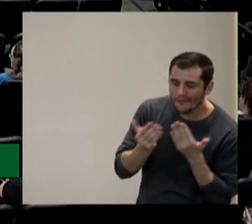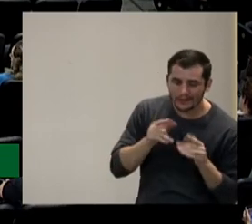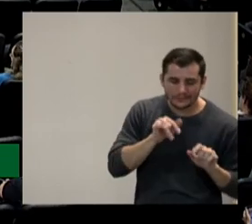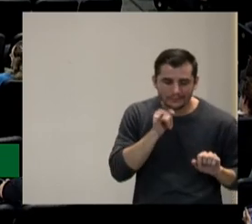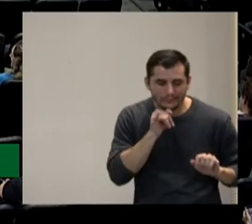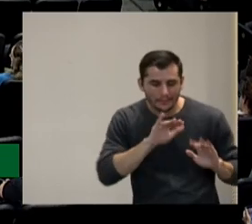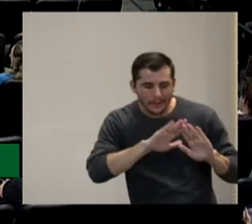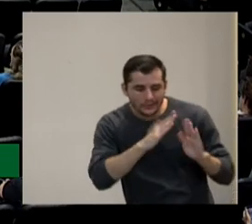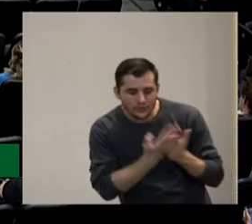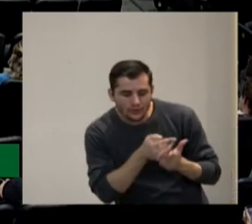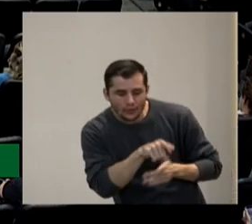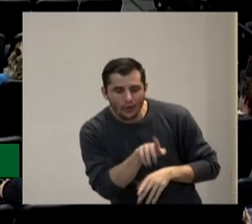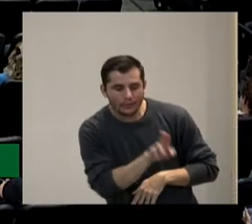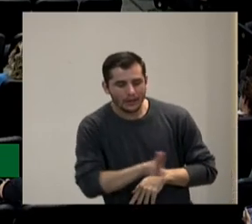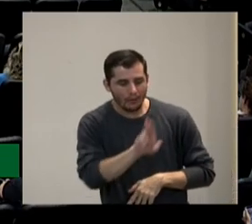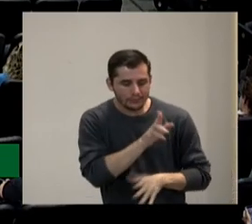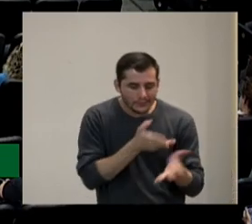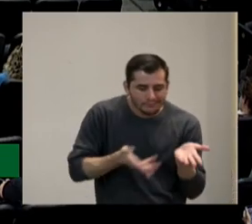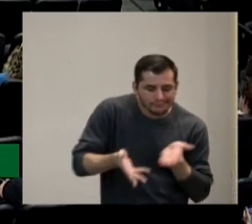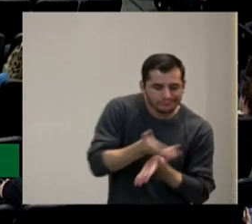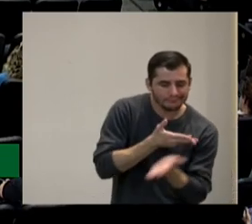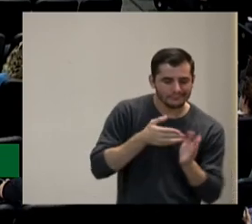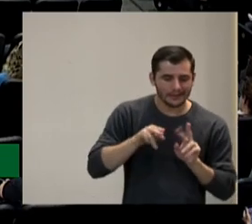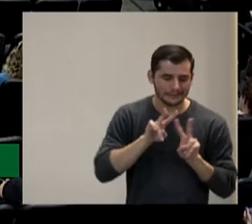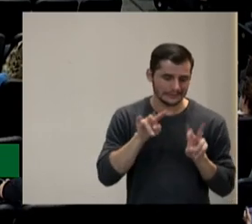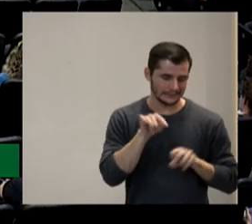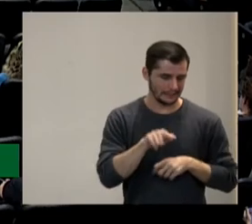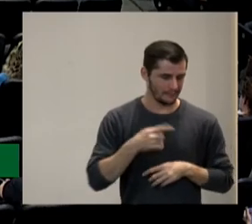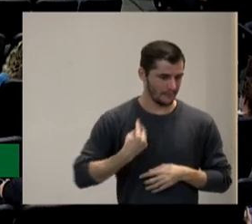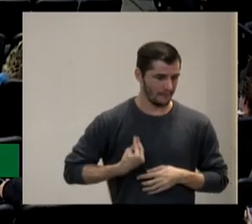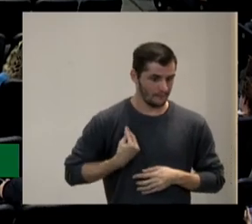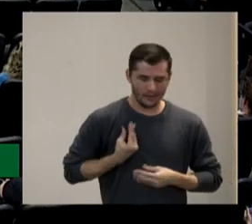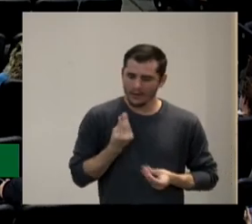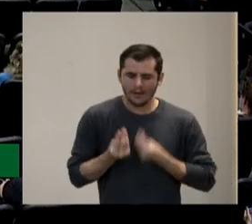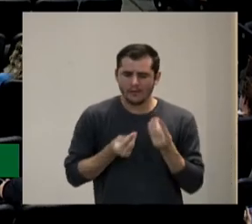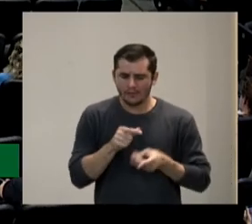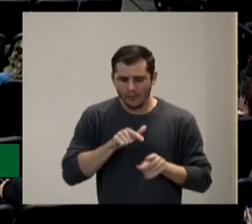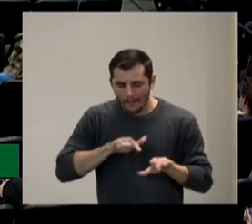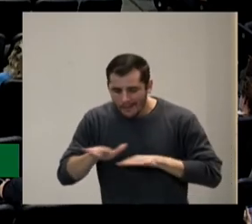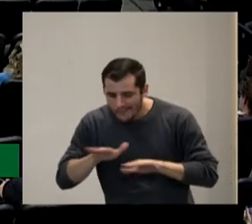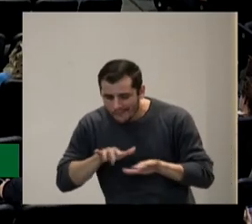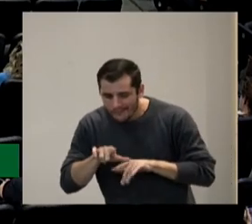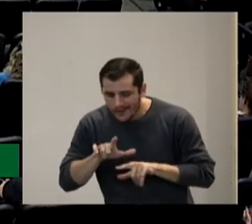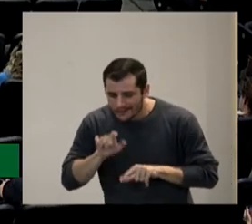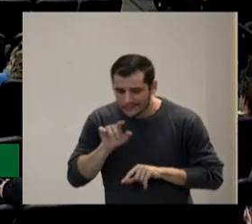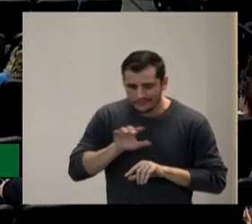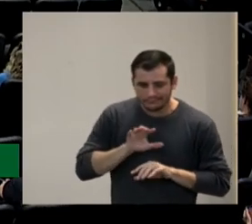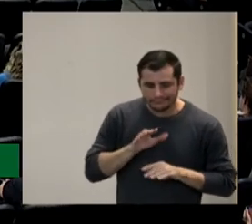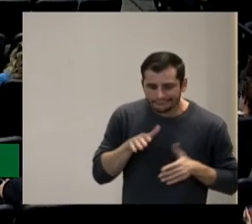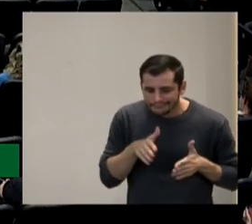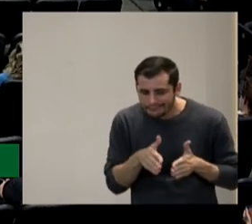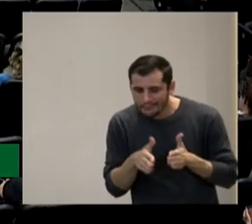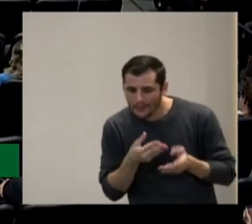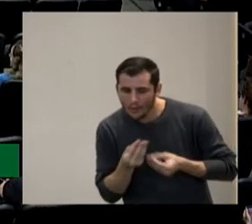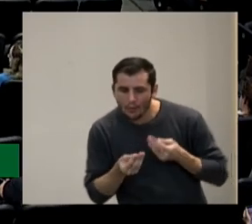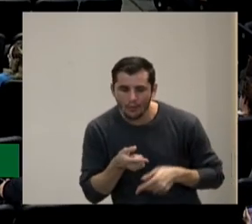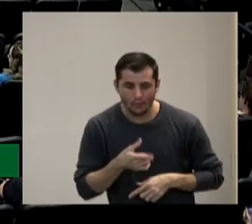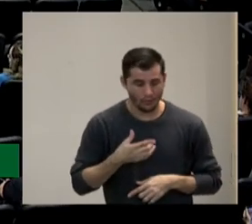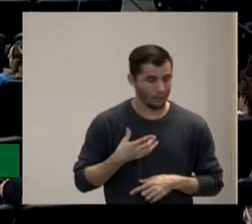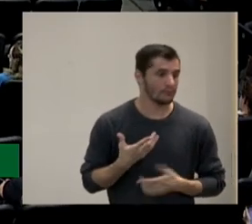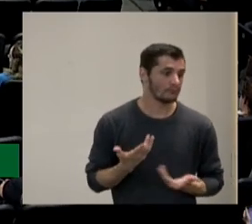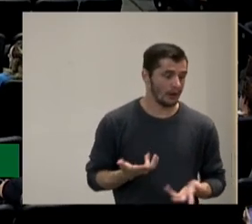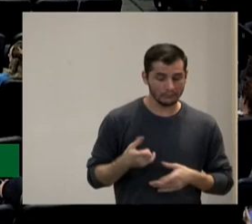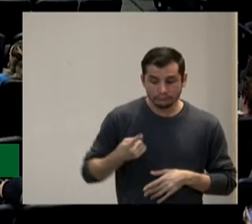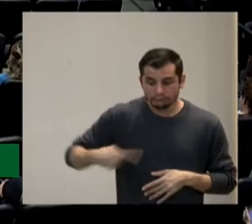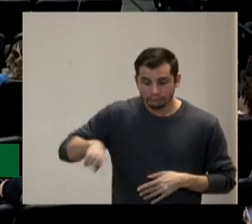nesse sentido se estou vendo movimentos nesse sentido e o que a gente está começando a